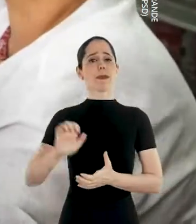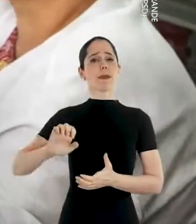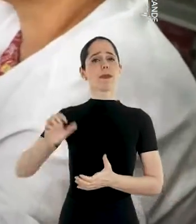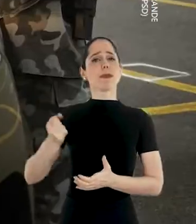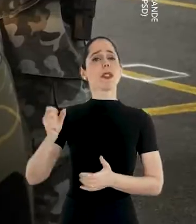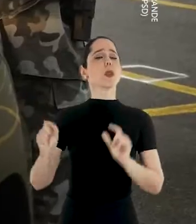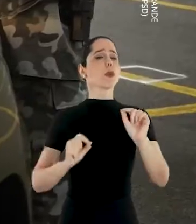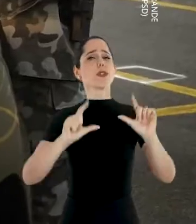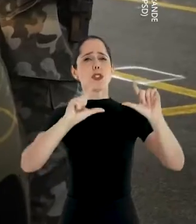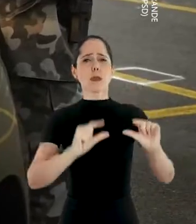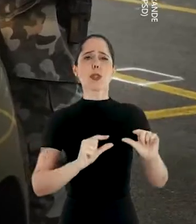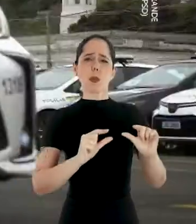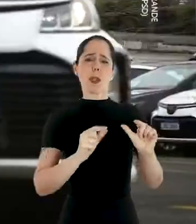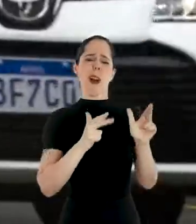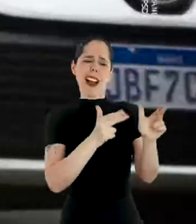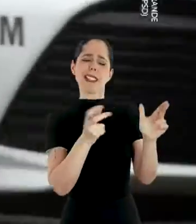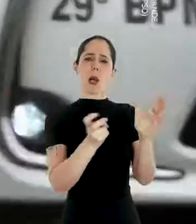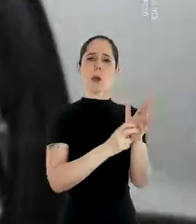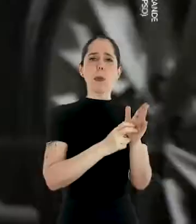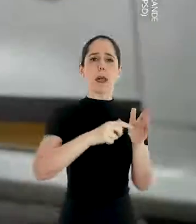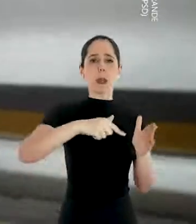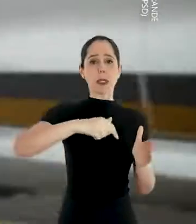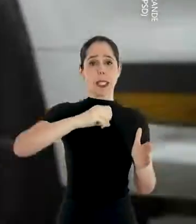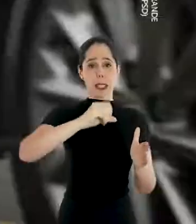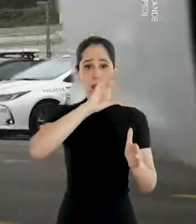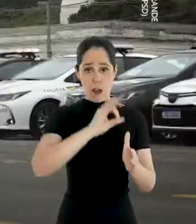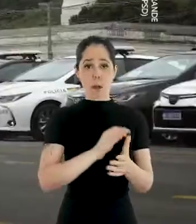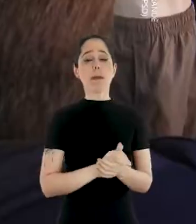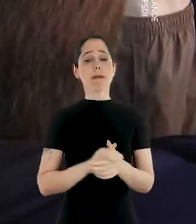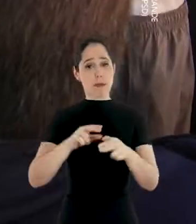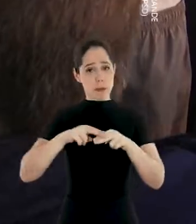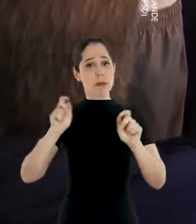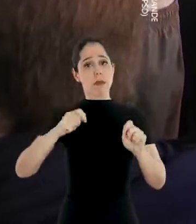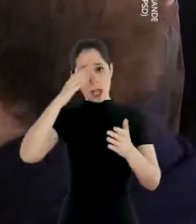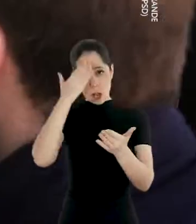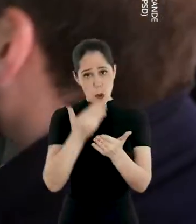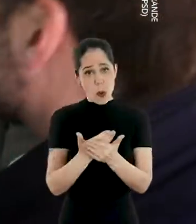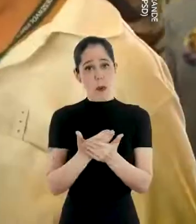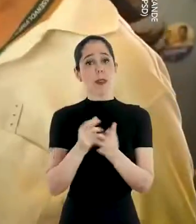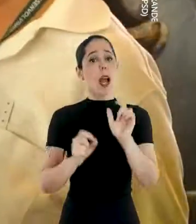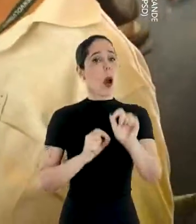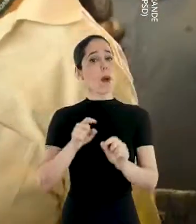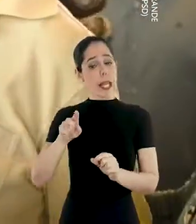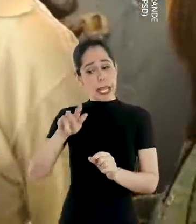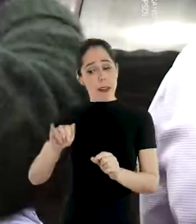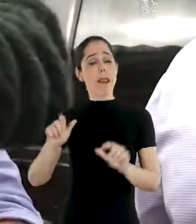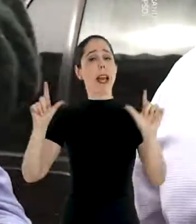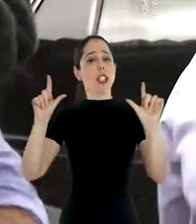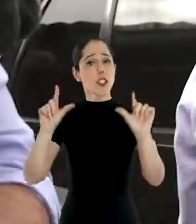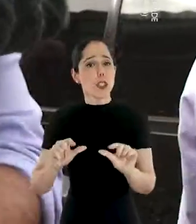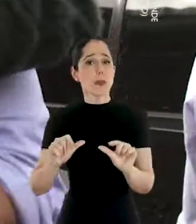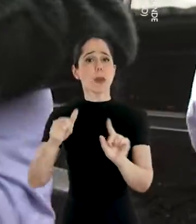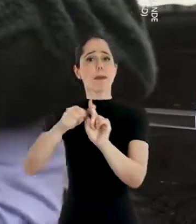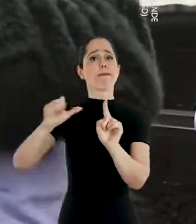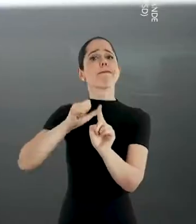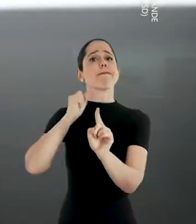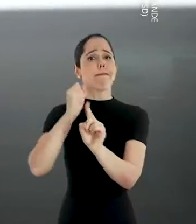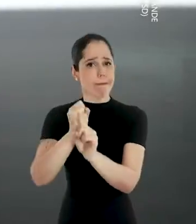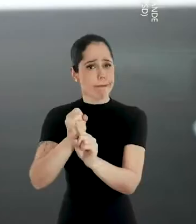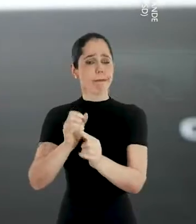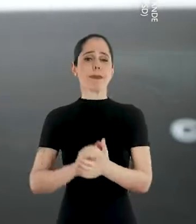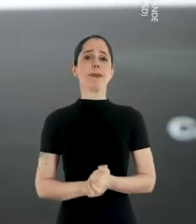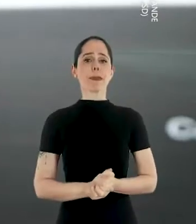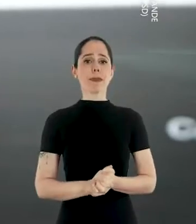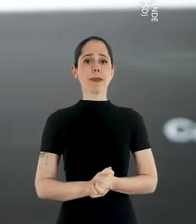Eduardo reduziu os assaltos a banco em 79%. É por isso que você pode confiar que ele vai enfrentar o